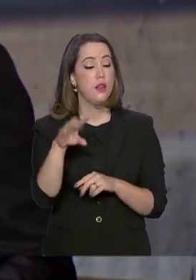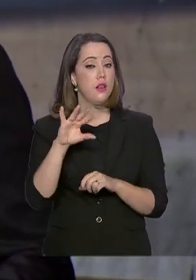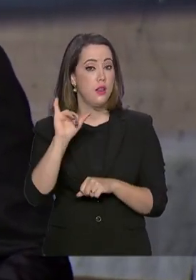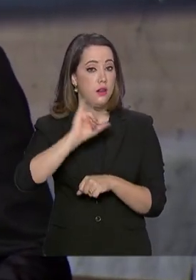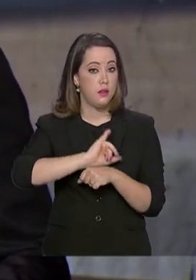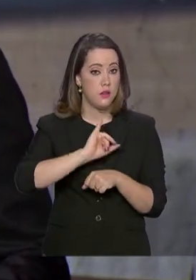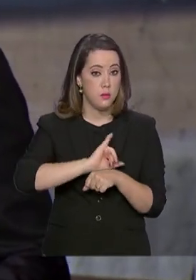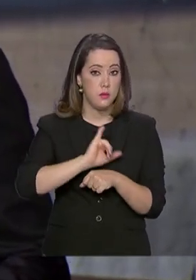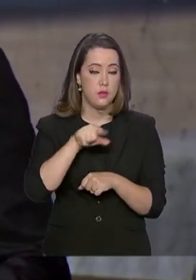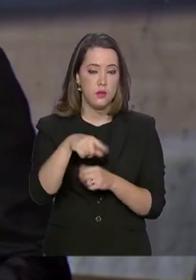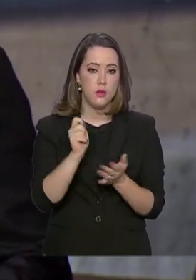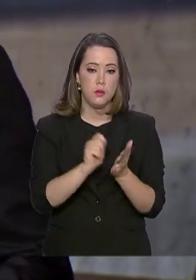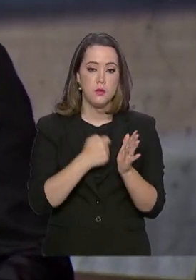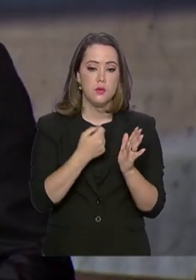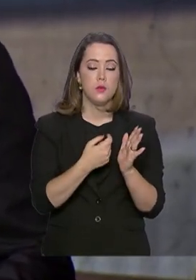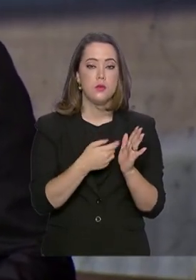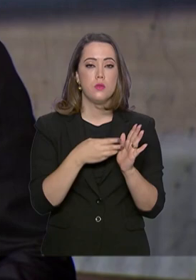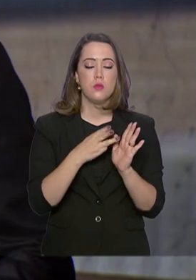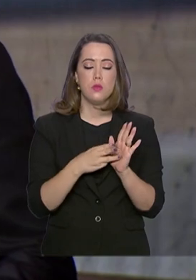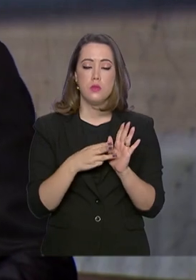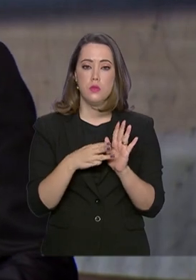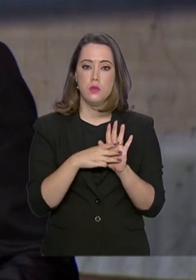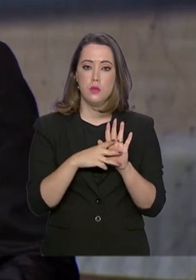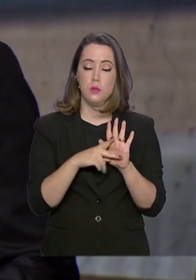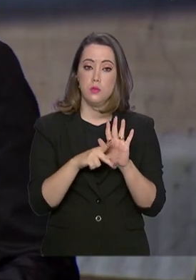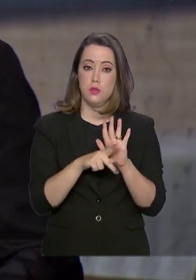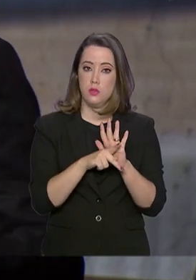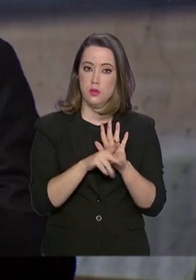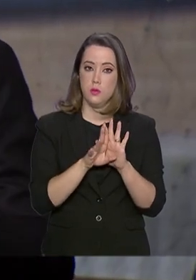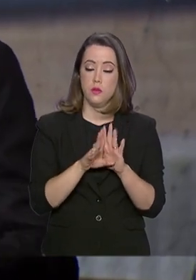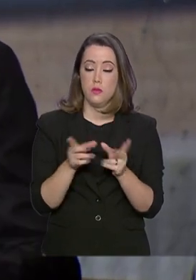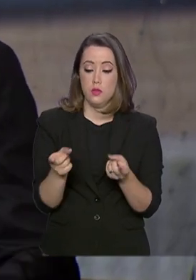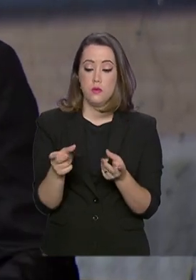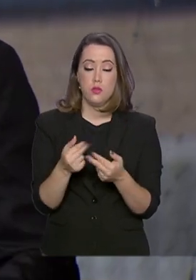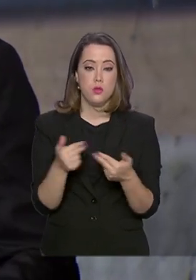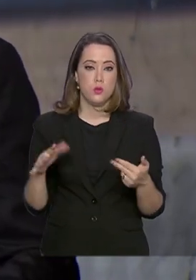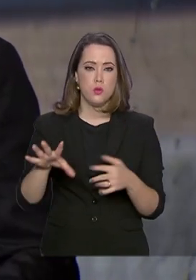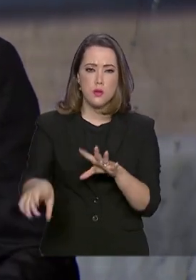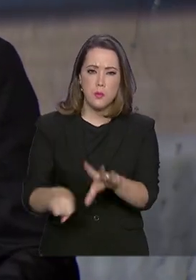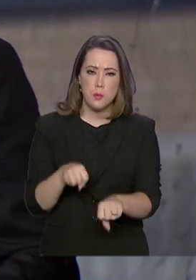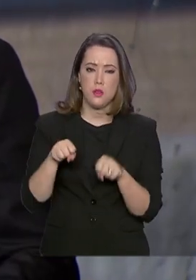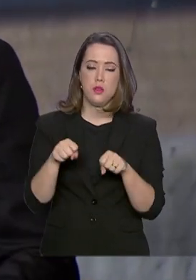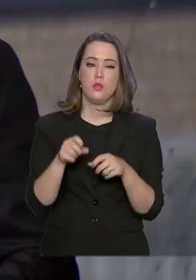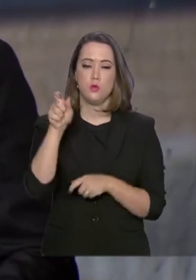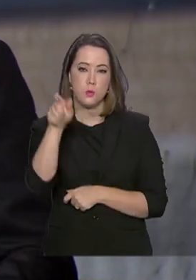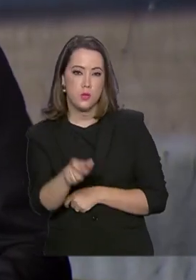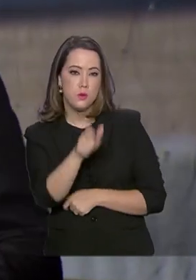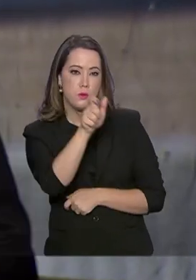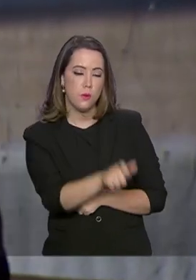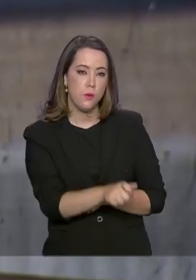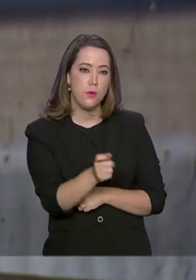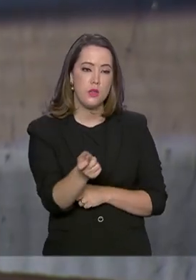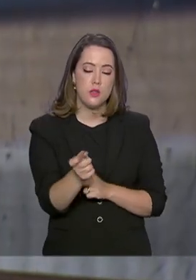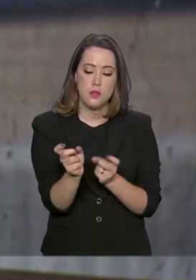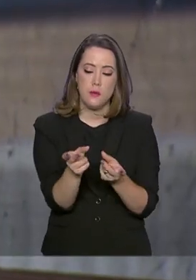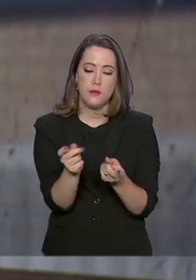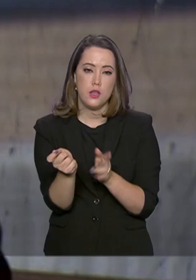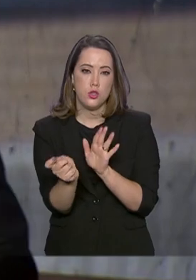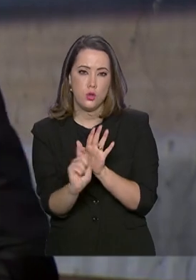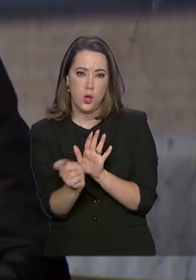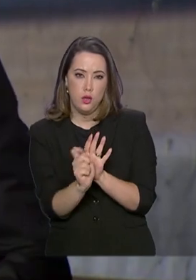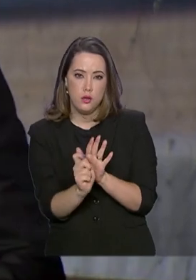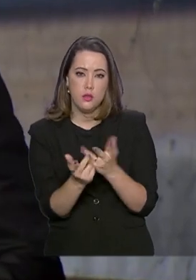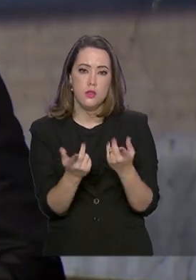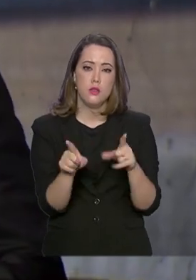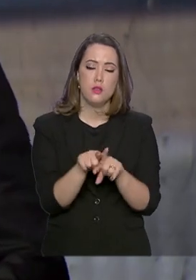provisória de venda de bens apreendidos de traficantes. A lei traz mecanismos que aceleram a venda dos bens